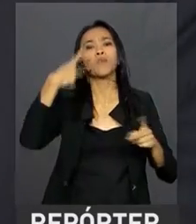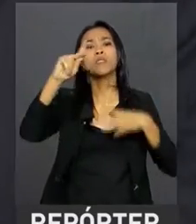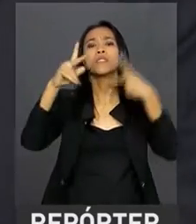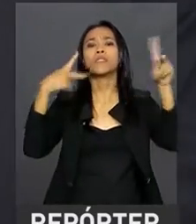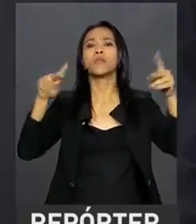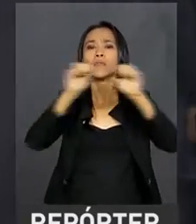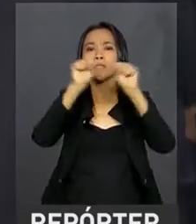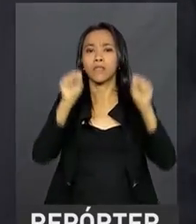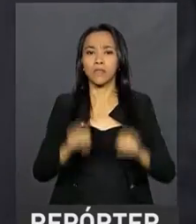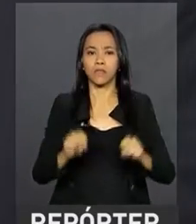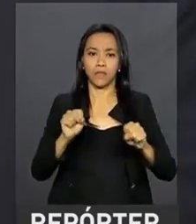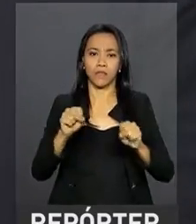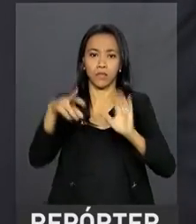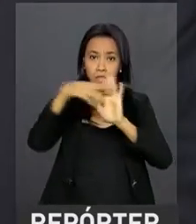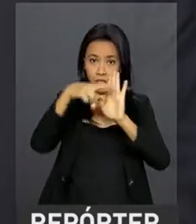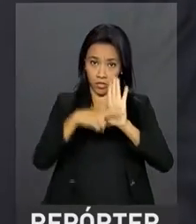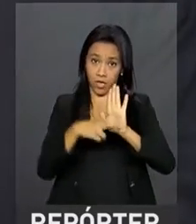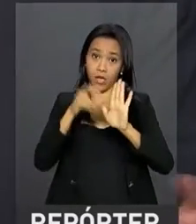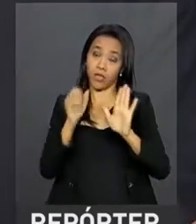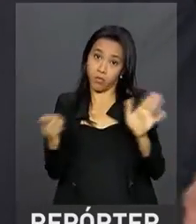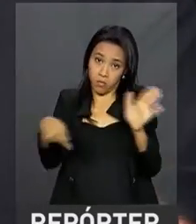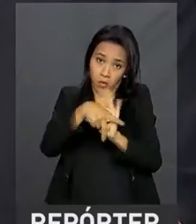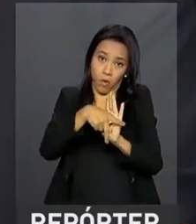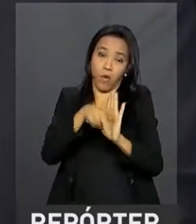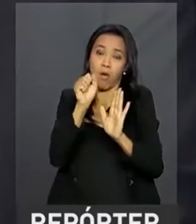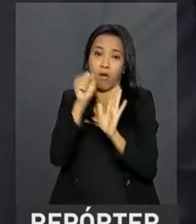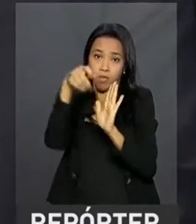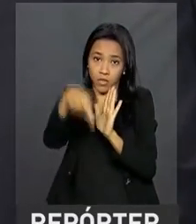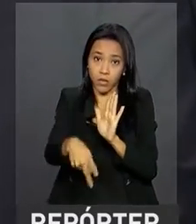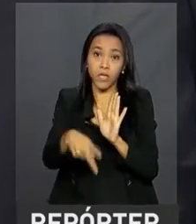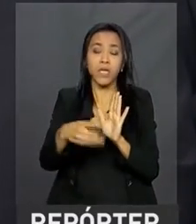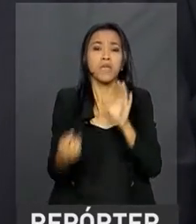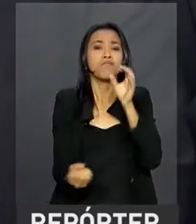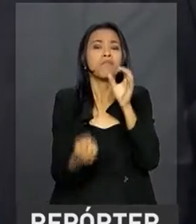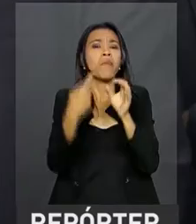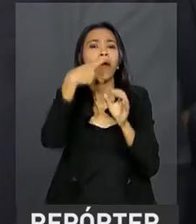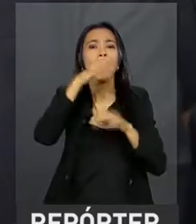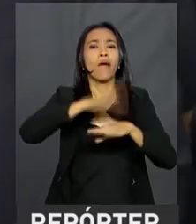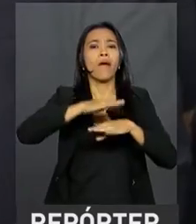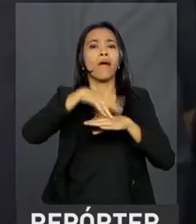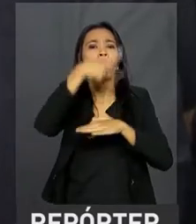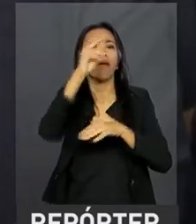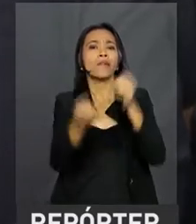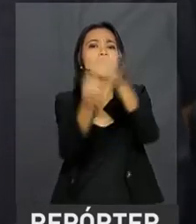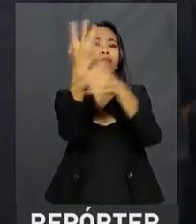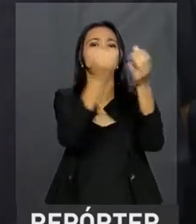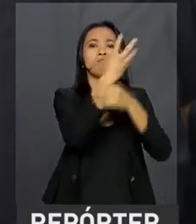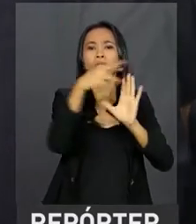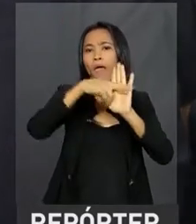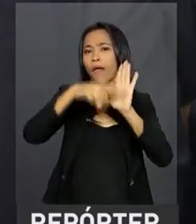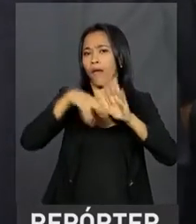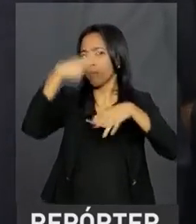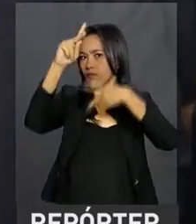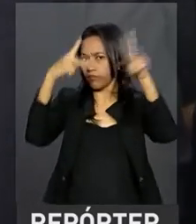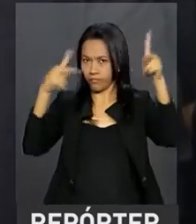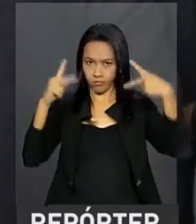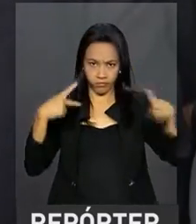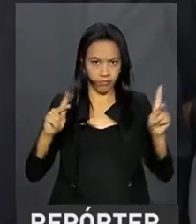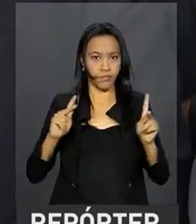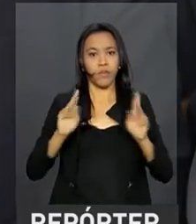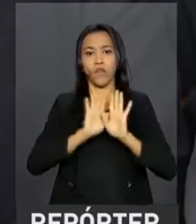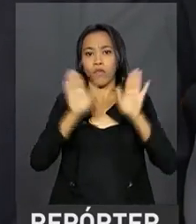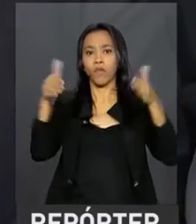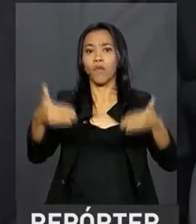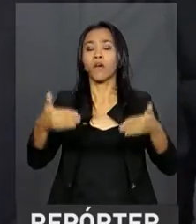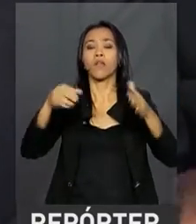previdenciários, a edição de normas relativas a essa matéria. Devo dizer até que vários